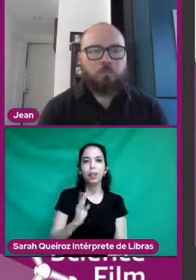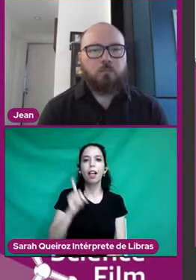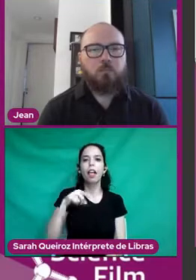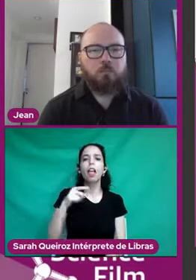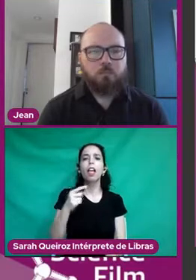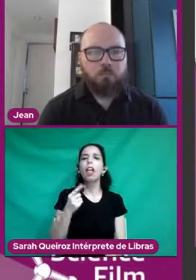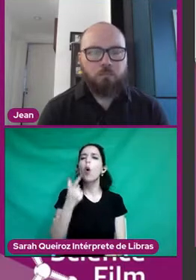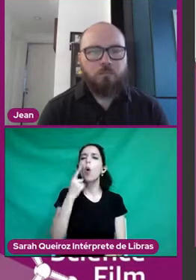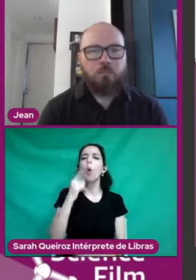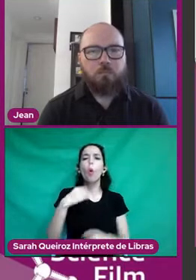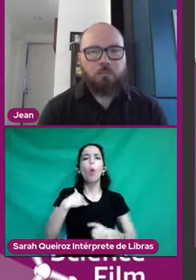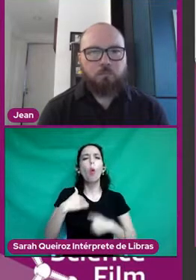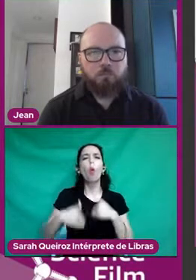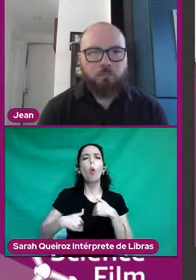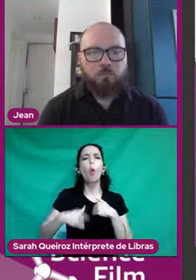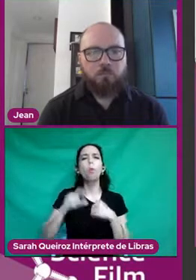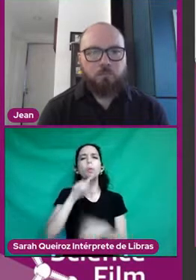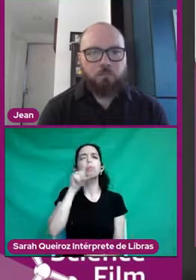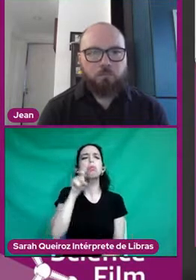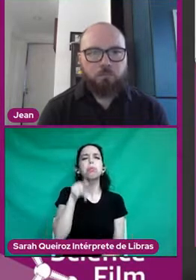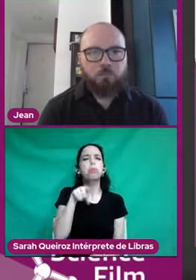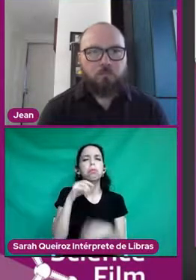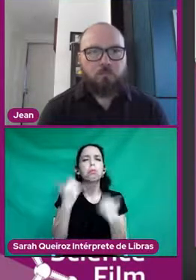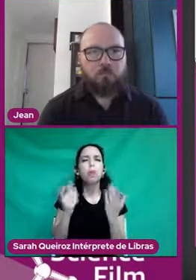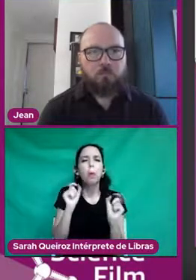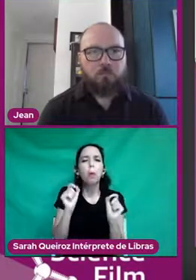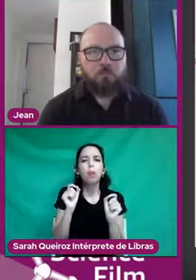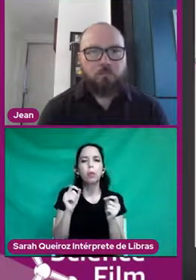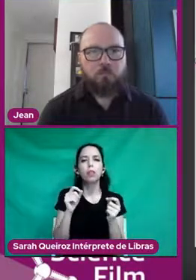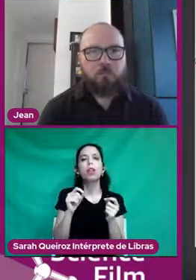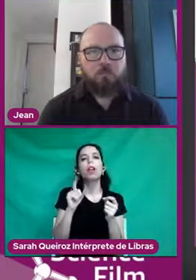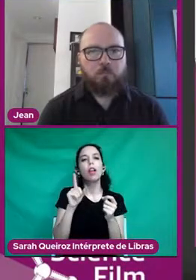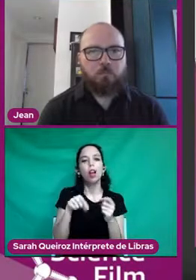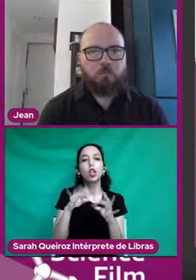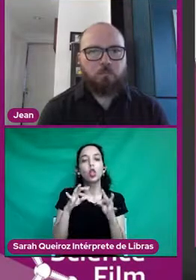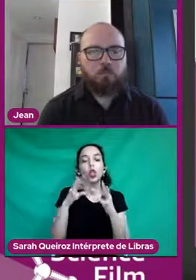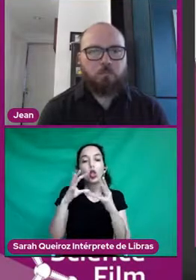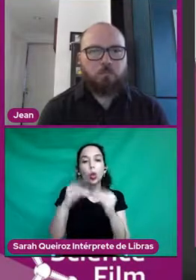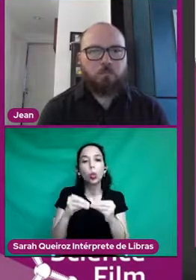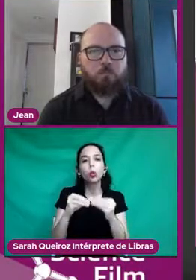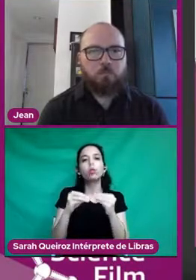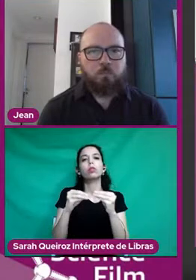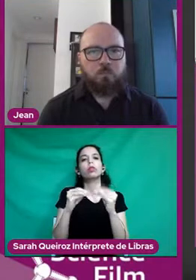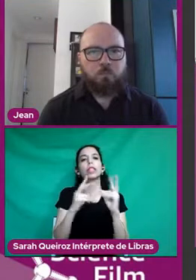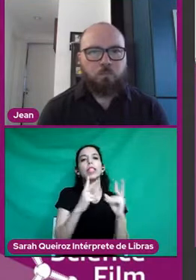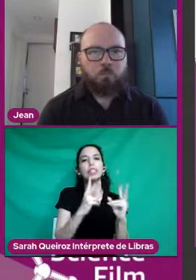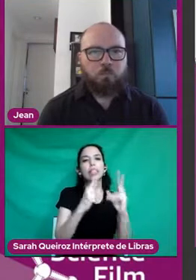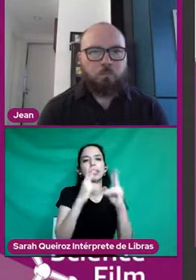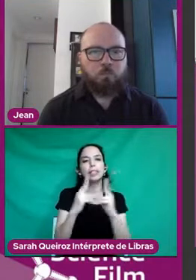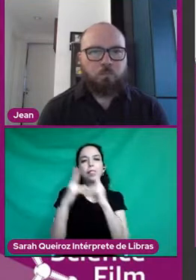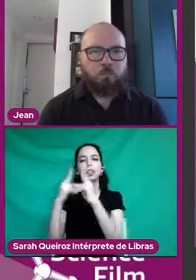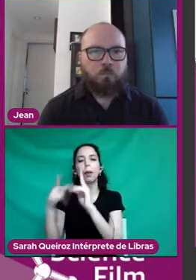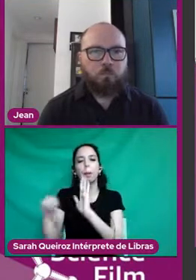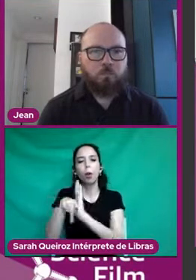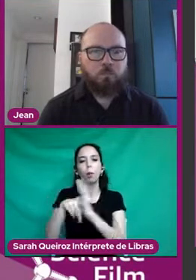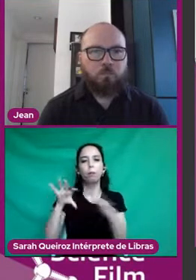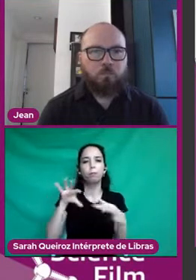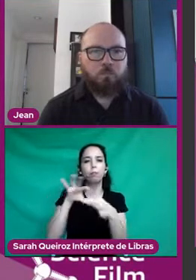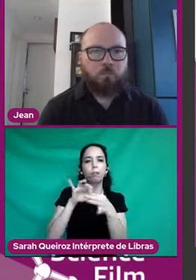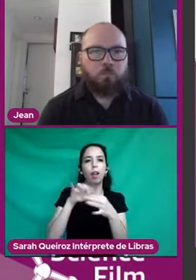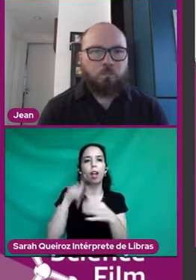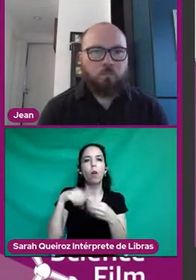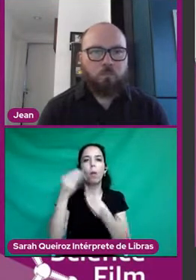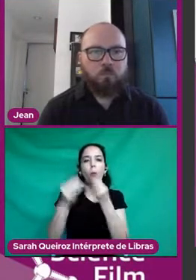Futura, que todos os episódios que compõem a mostra nesse ano são episódios voltados à utilização da